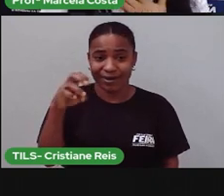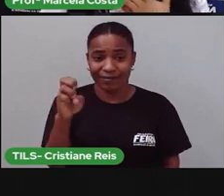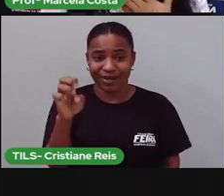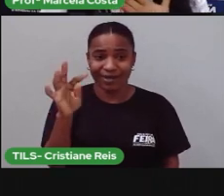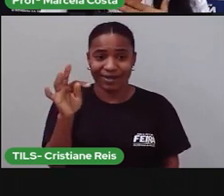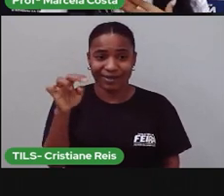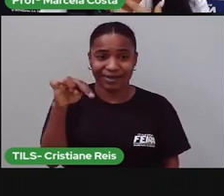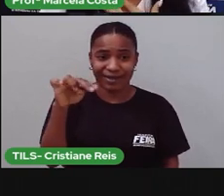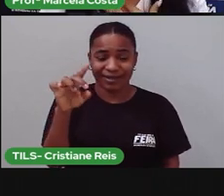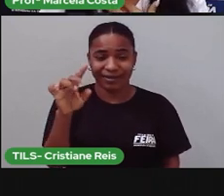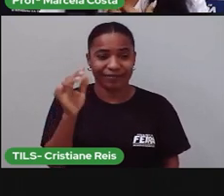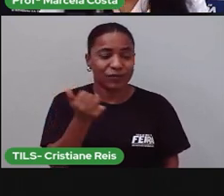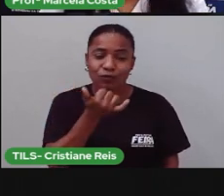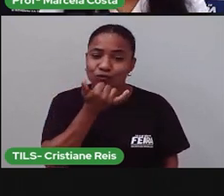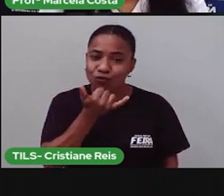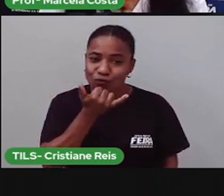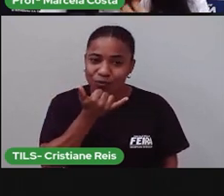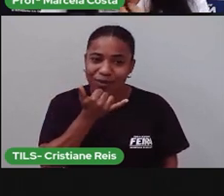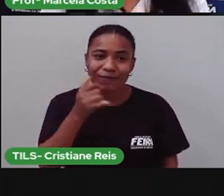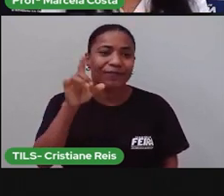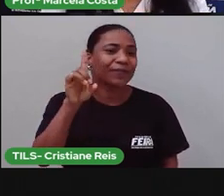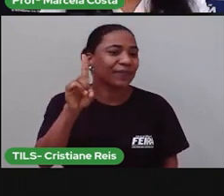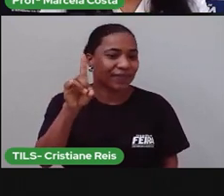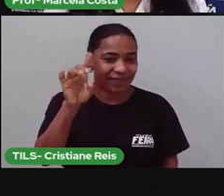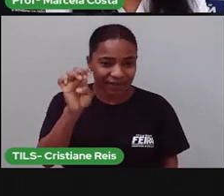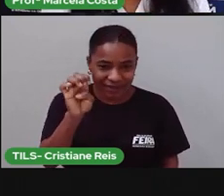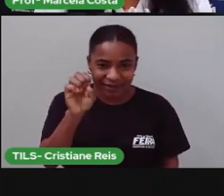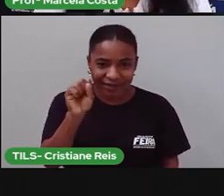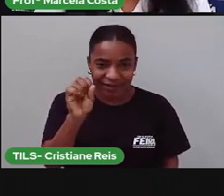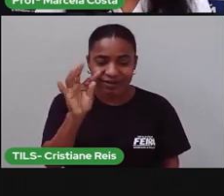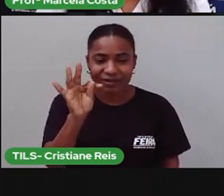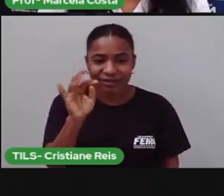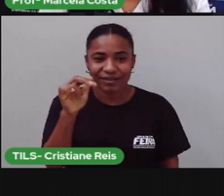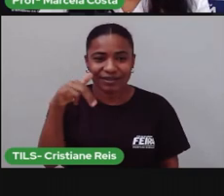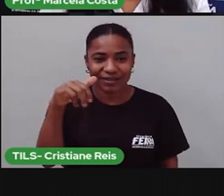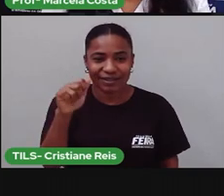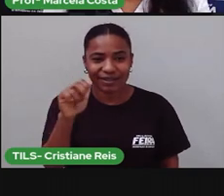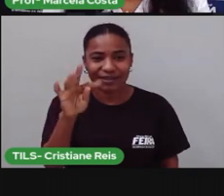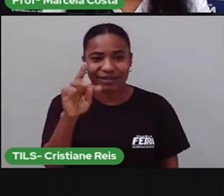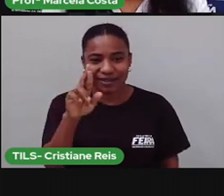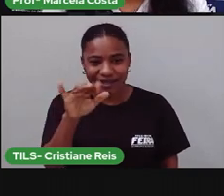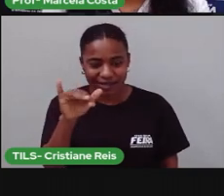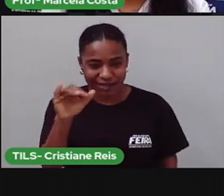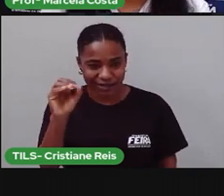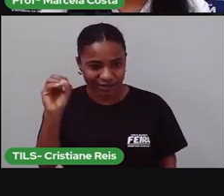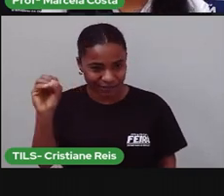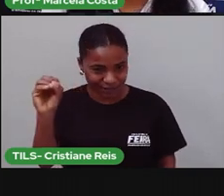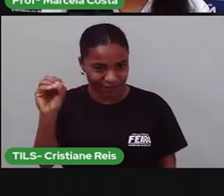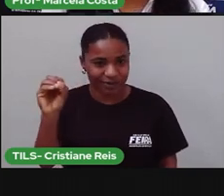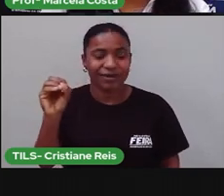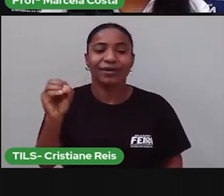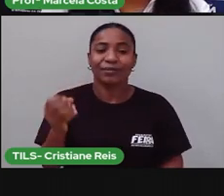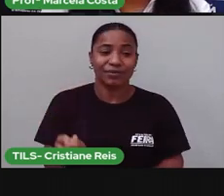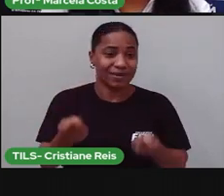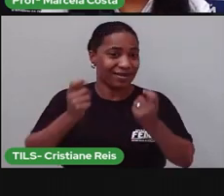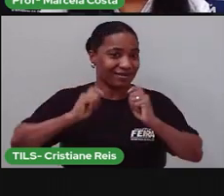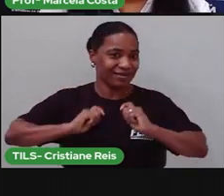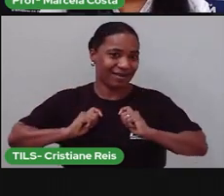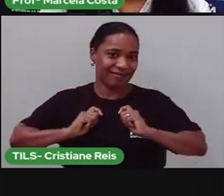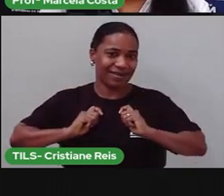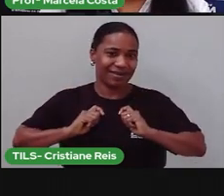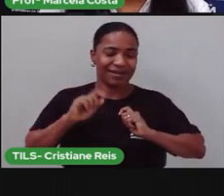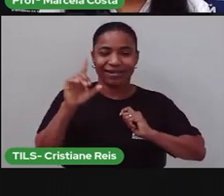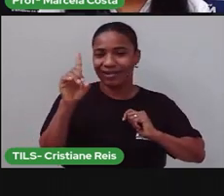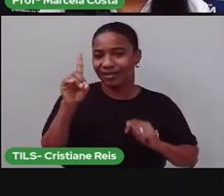E de remetente não, de destinatário. É aquela pessoa que recebe. Então, destinatário é aquela pessoa que vai receber